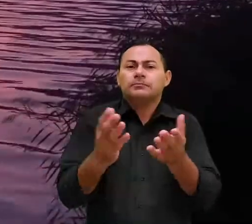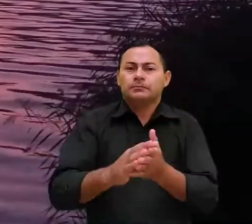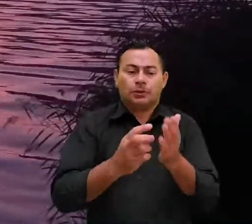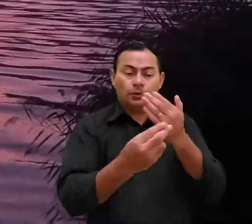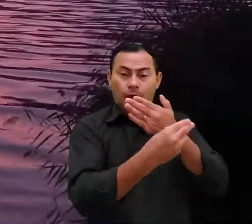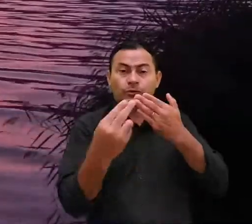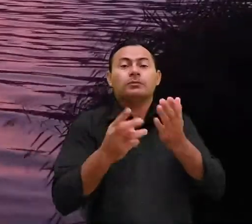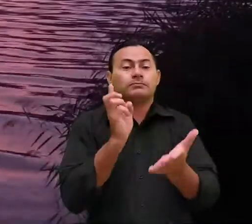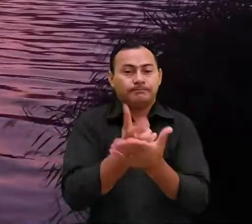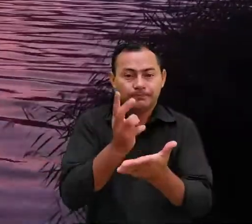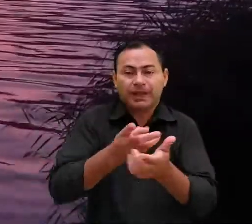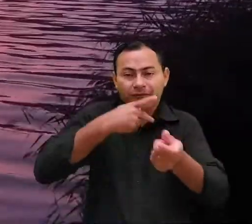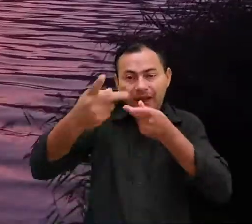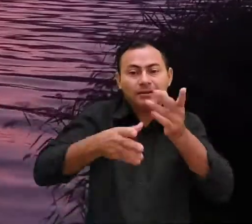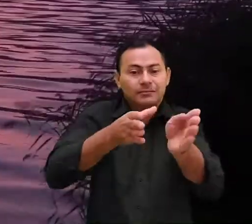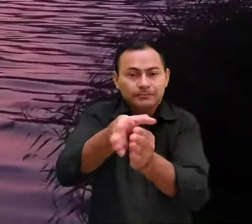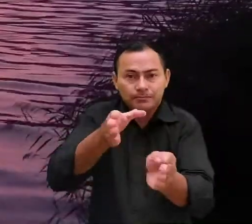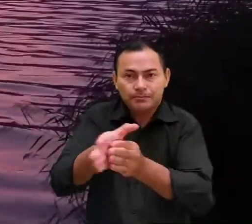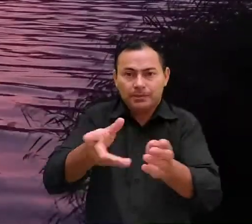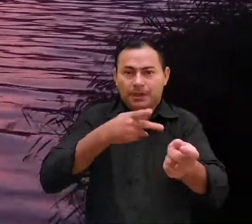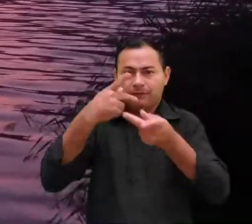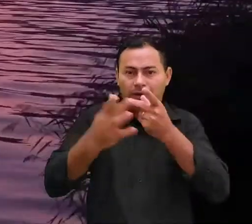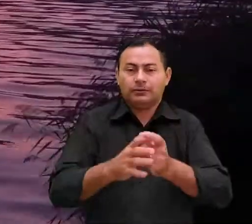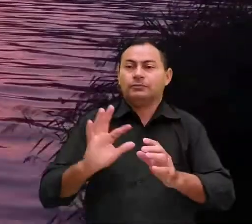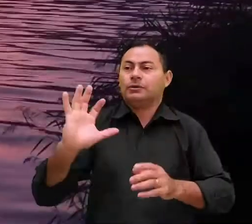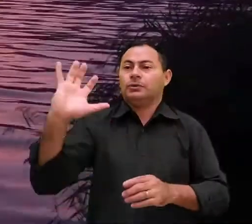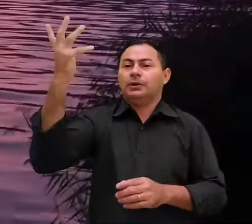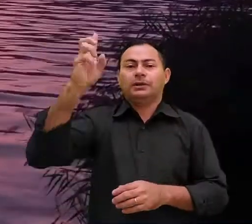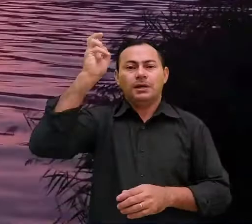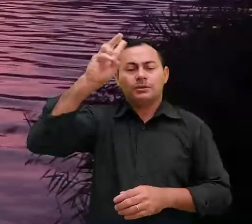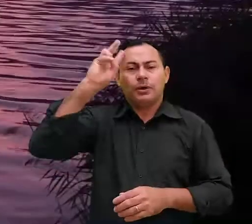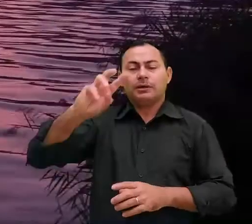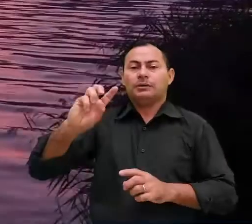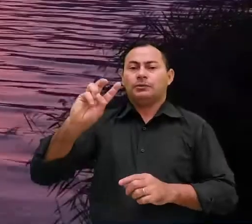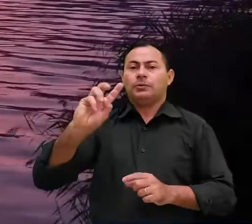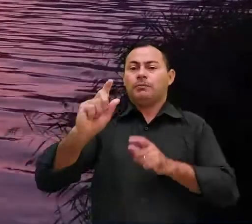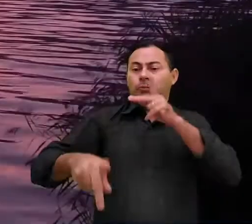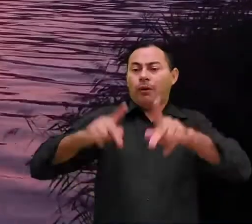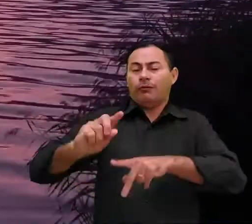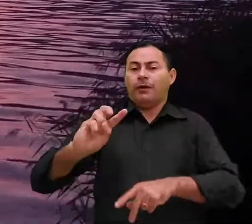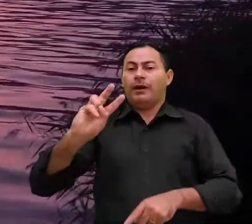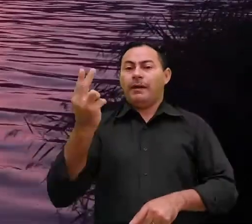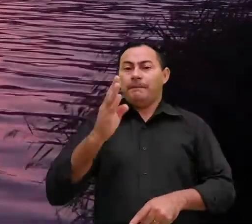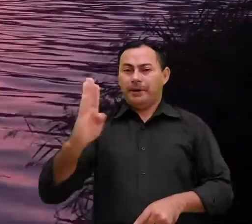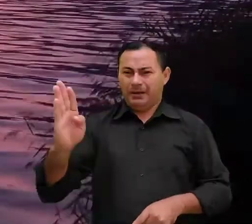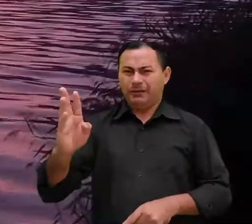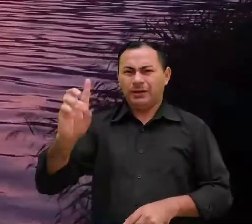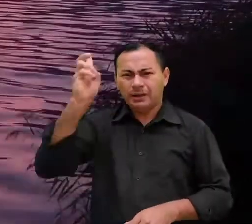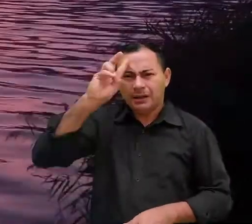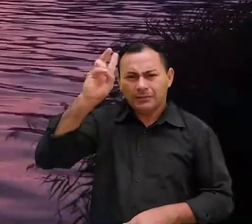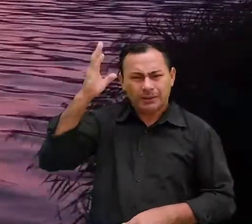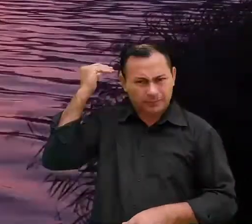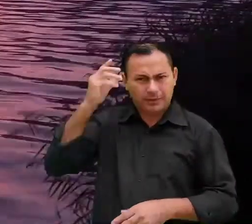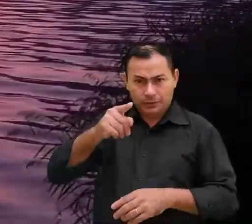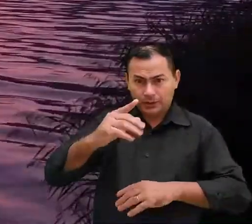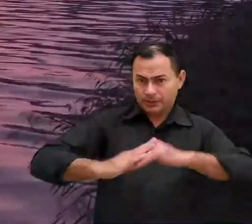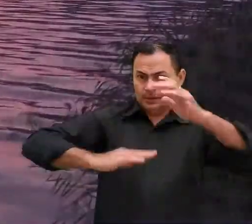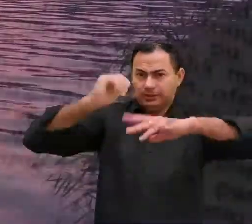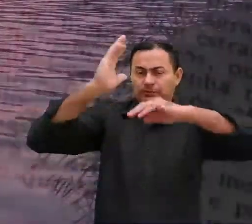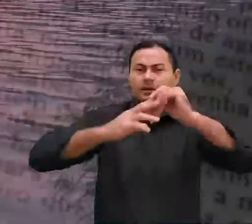O autor continua suas advertências ao falar sobre um evento da história dos hebreus Será que vocês,